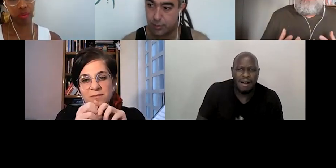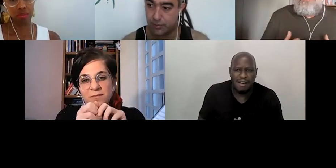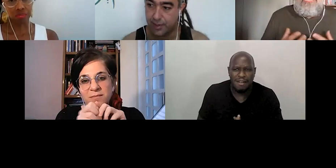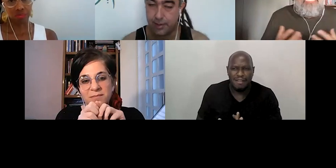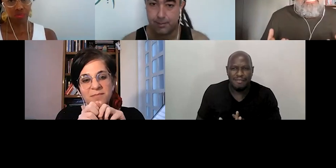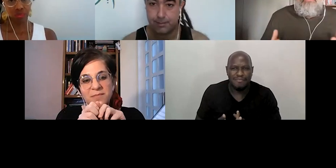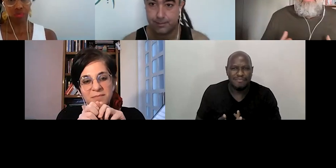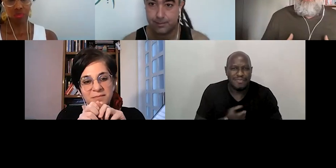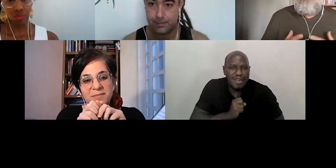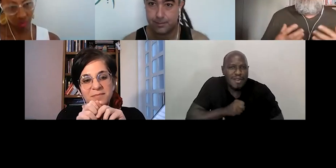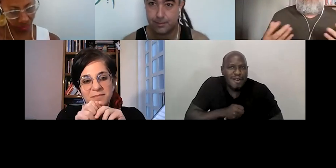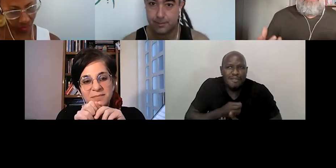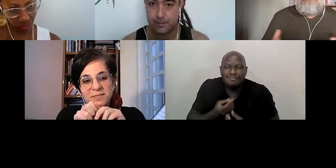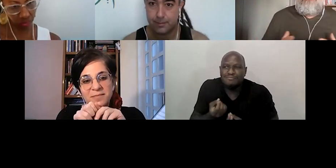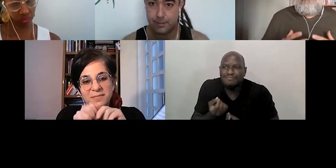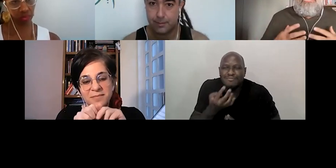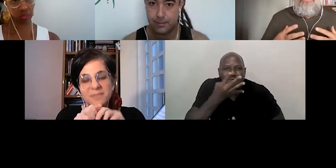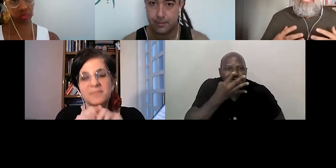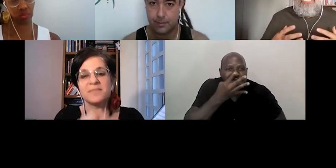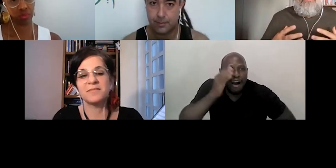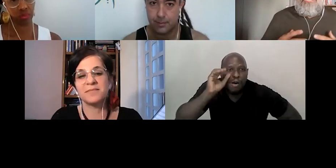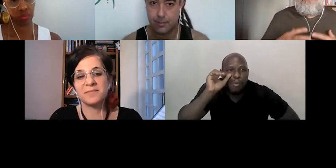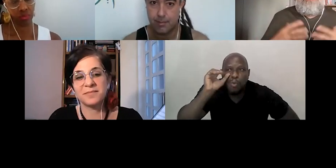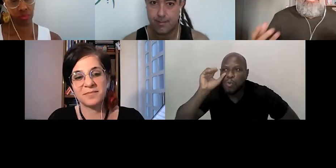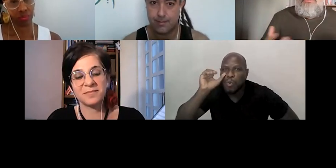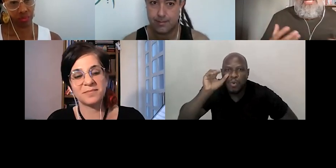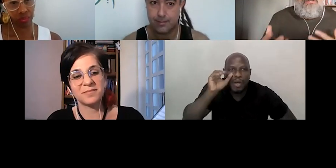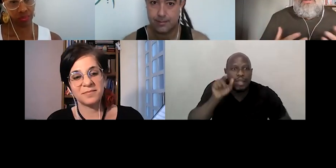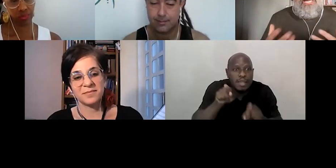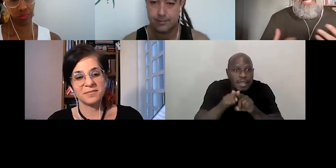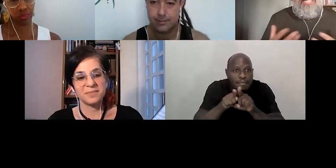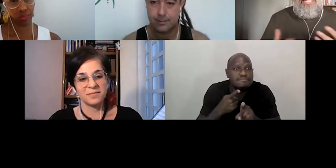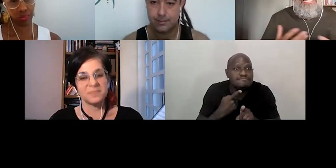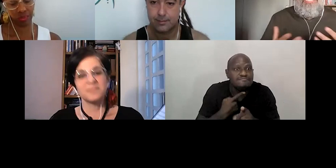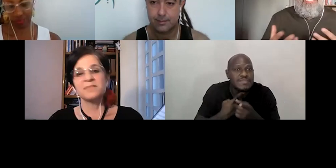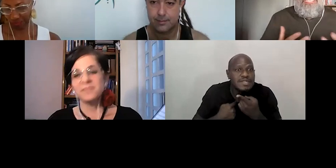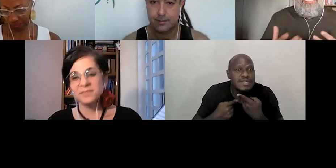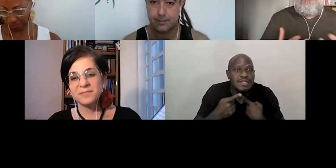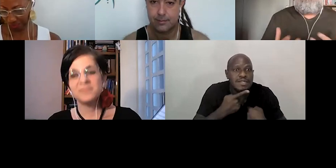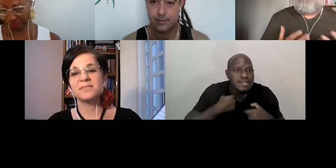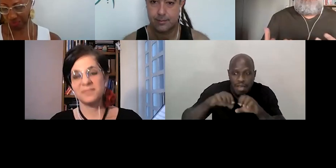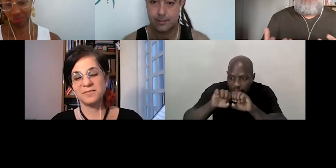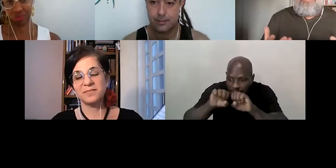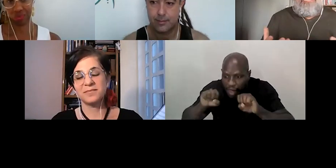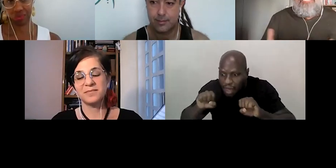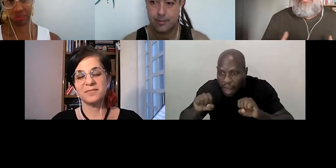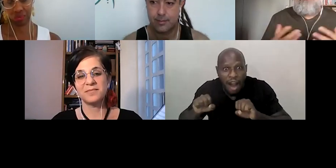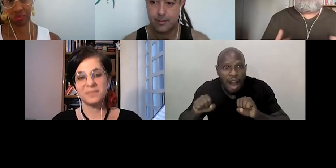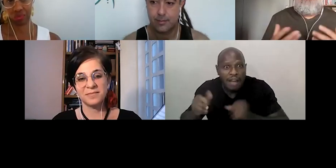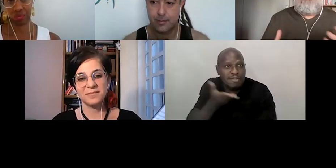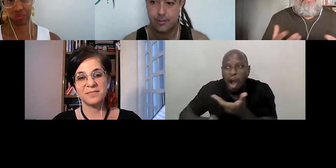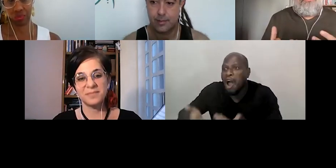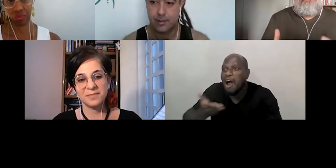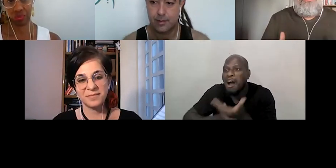provoca de cara uma curiosidade e um desejo de encontrar e de trocar e de